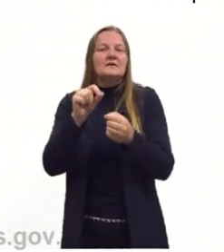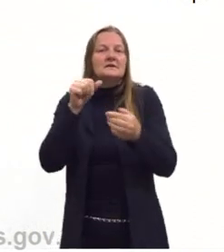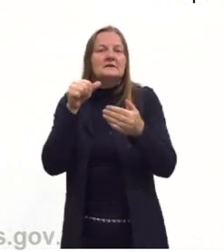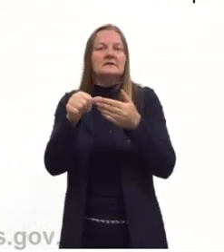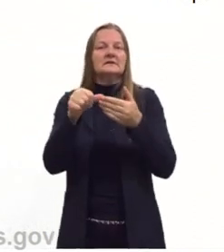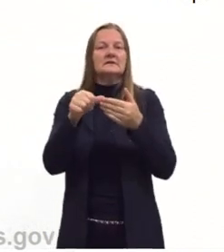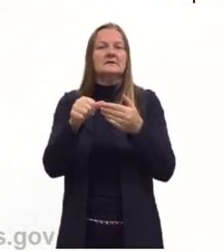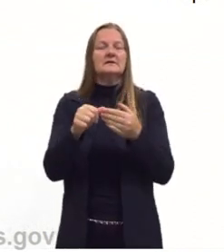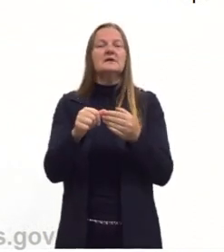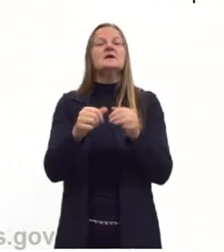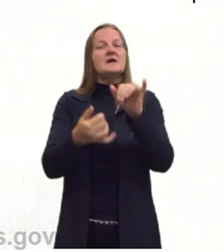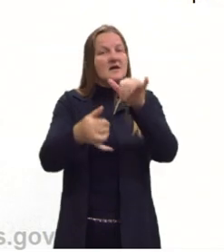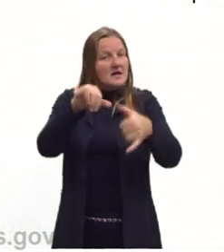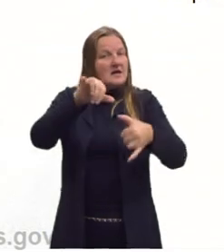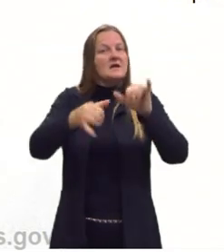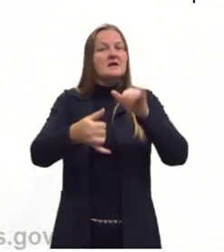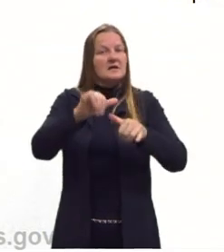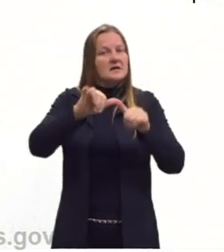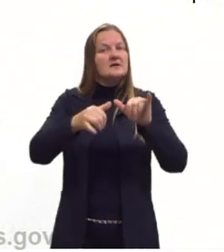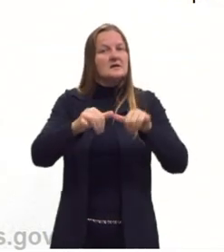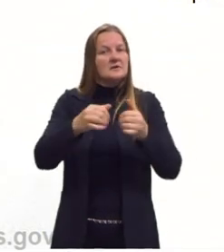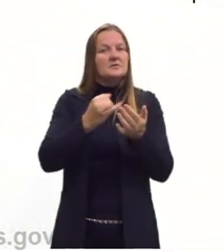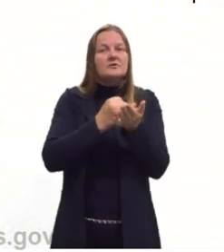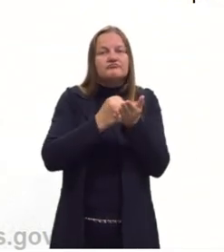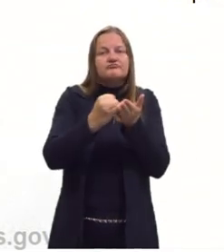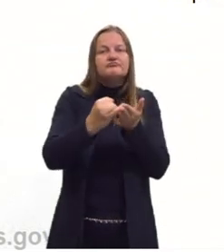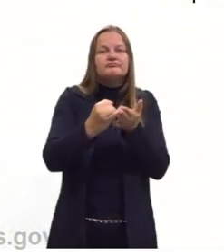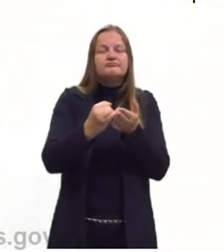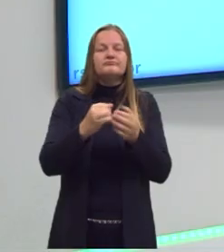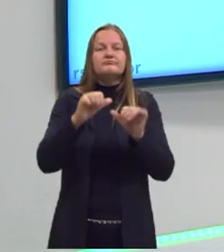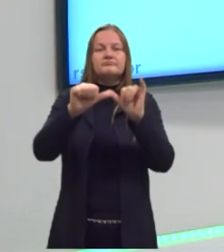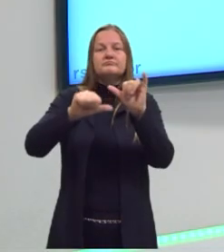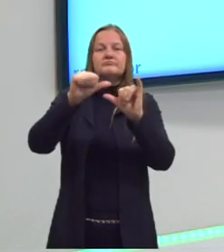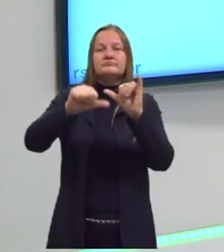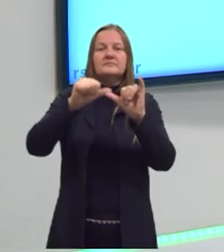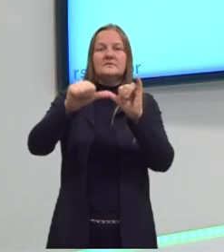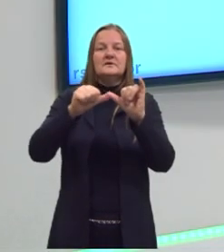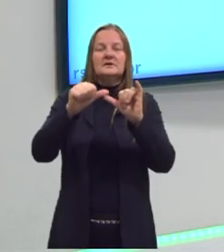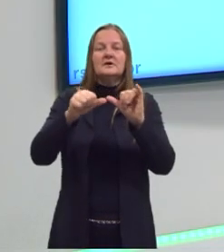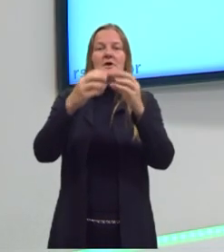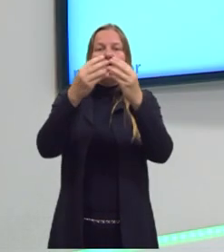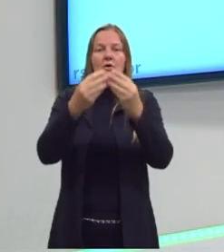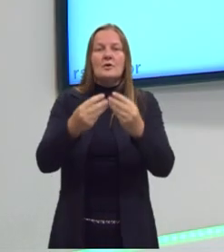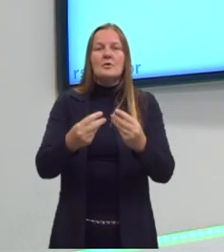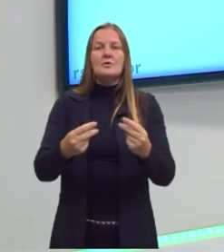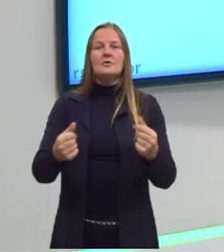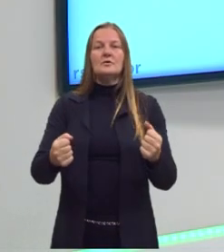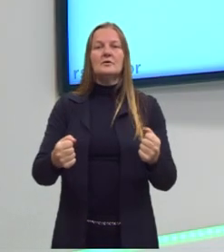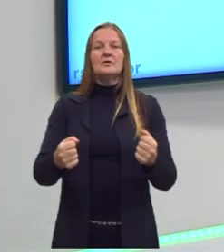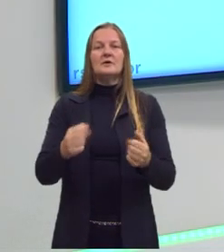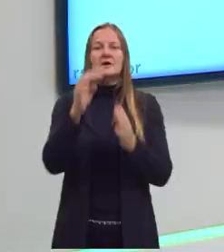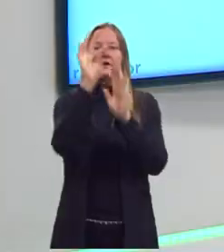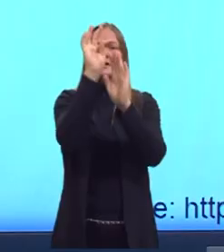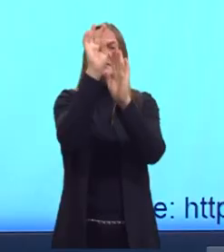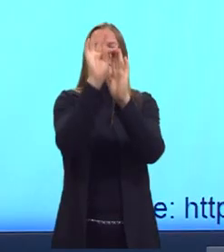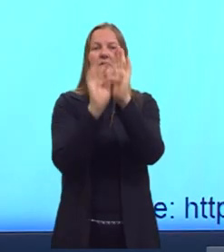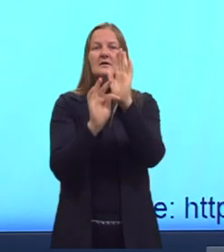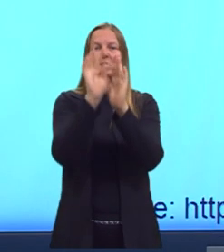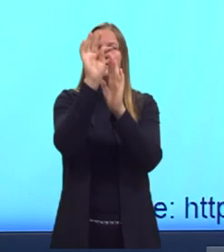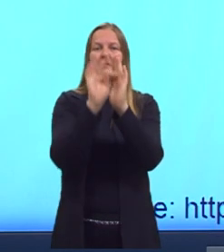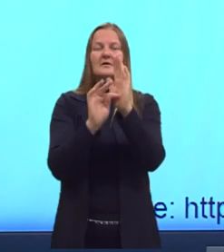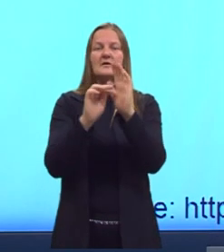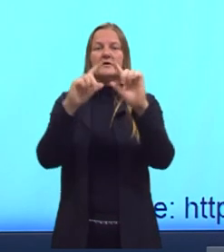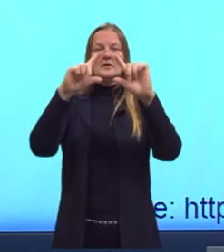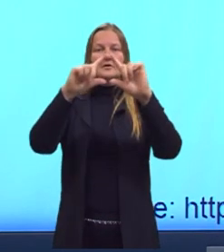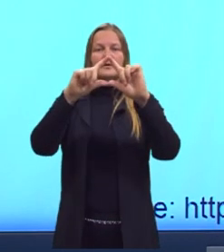são as reações químicas inorgânicas. Ocorre uma reação de decomposição térmica, que é aquela que tem o triângulo em cima